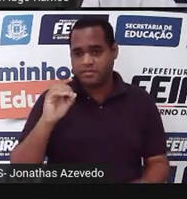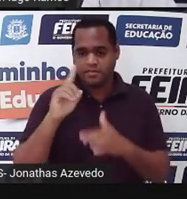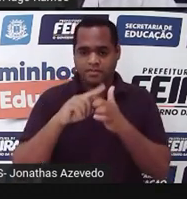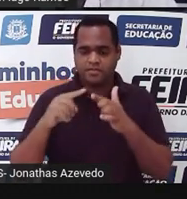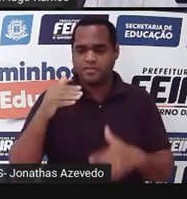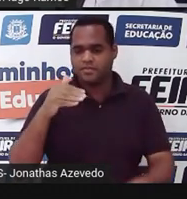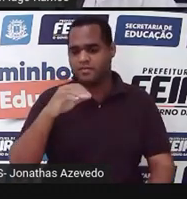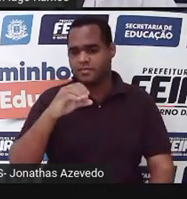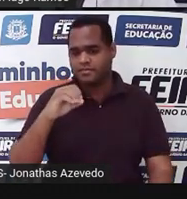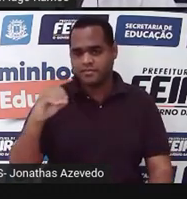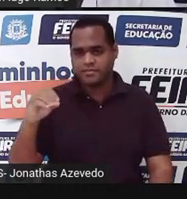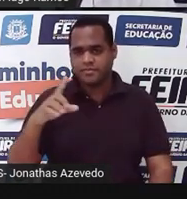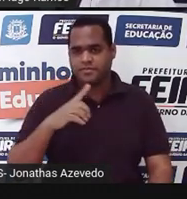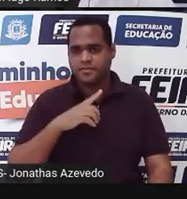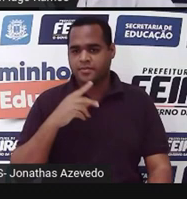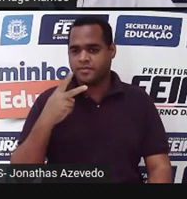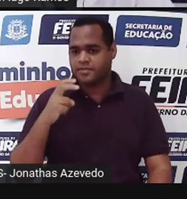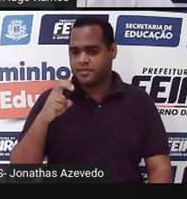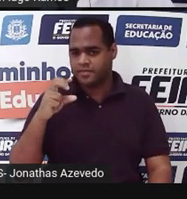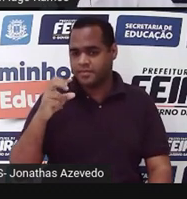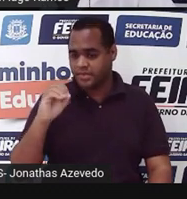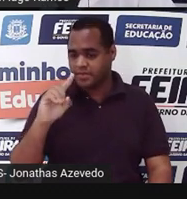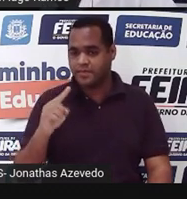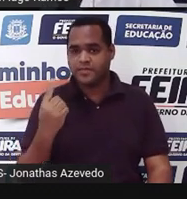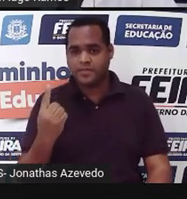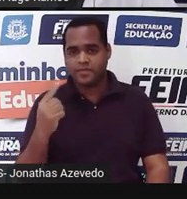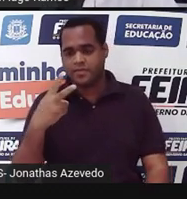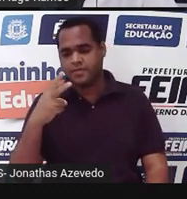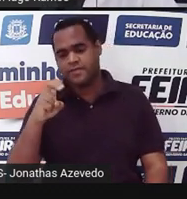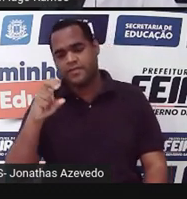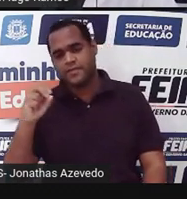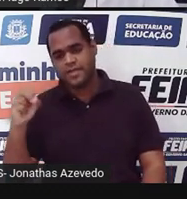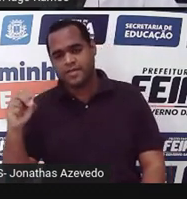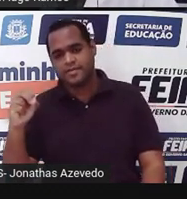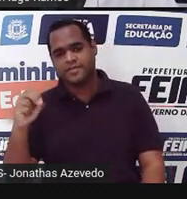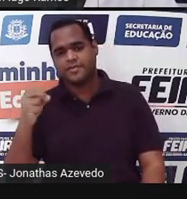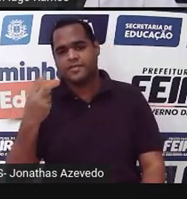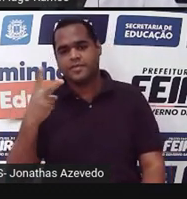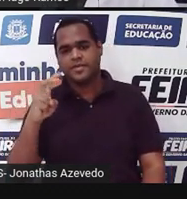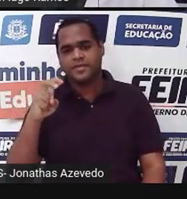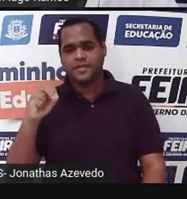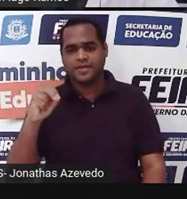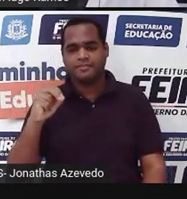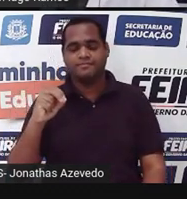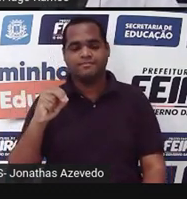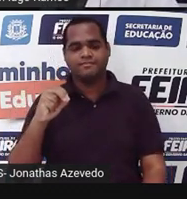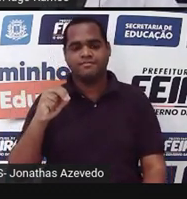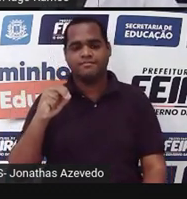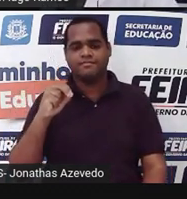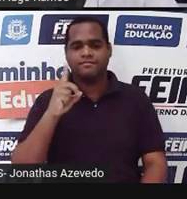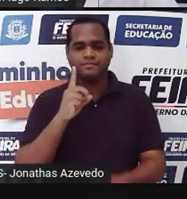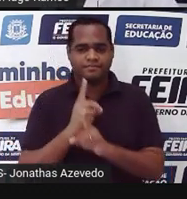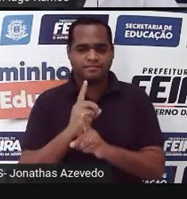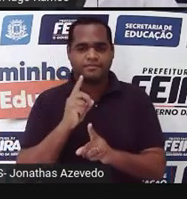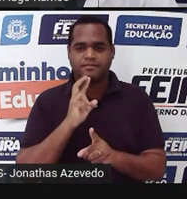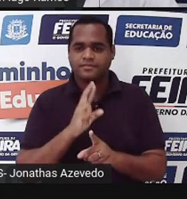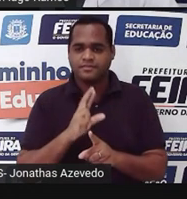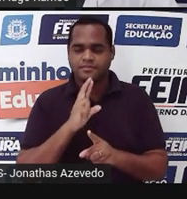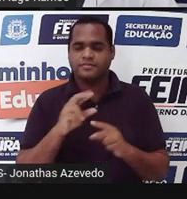calculadora 0,1. 0,1 vezes 250. A gente vai encontrar como resultado.